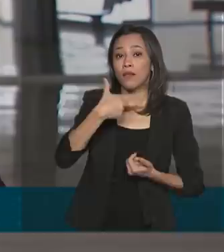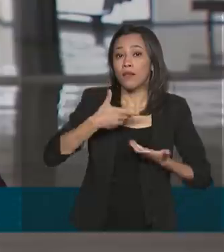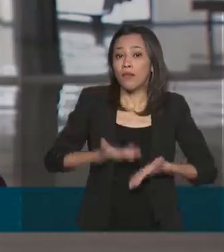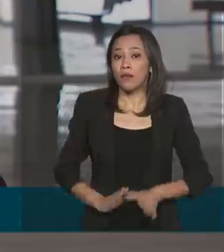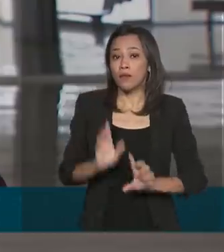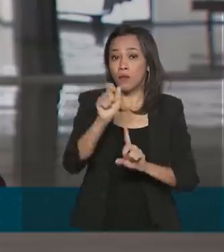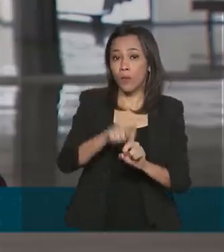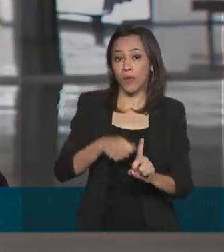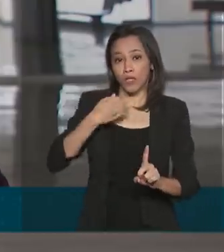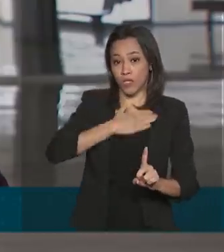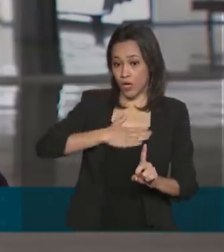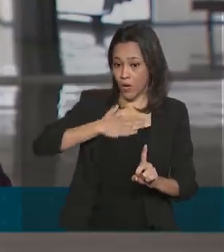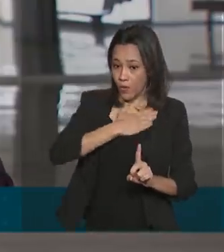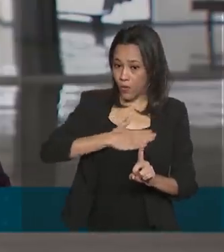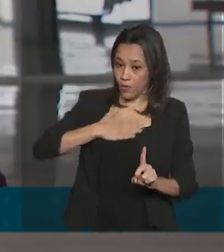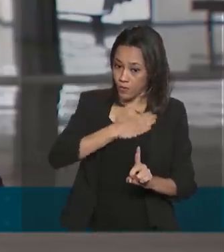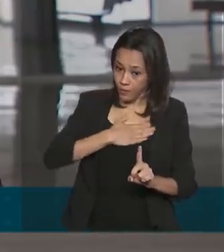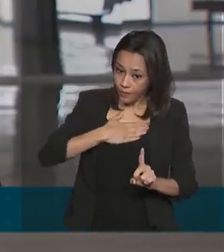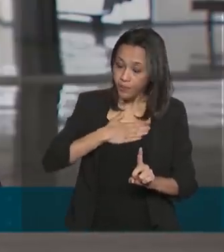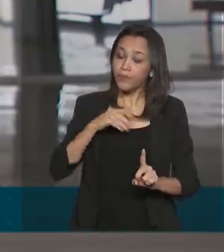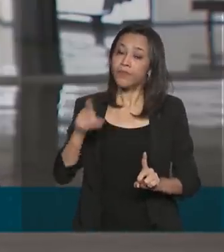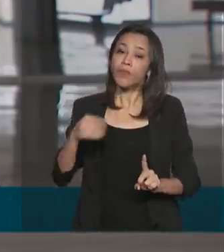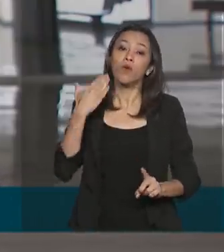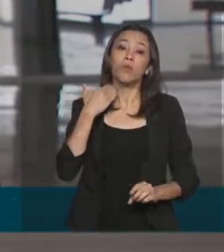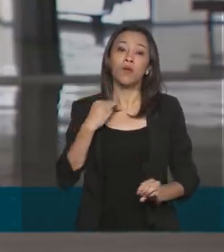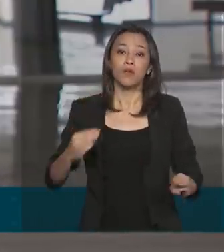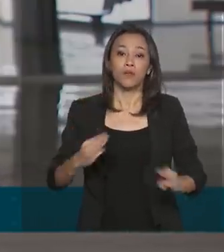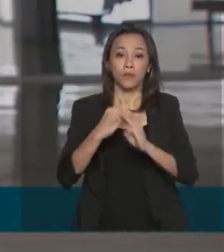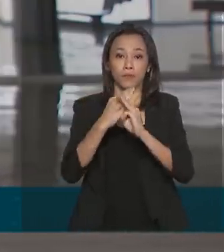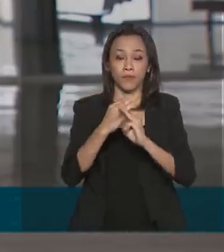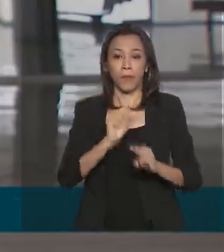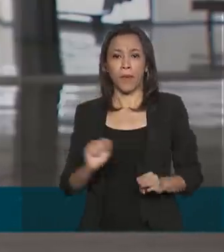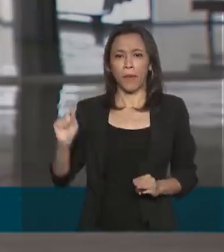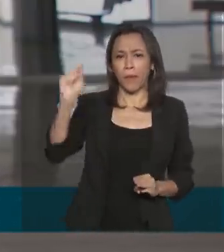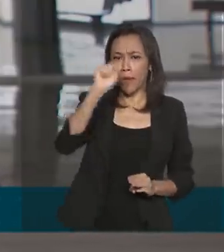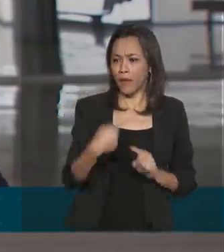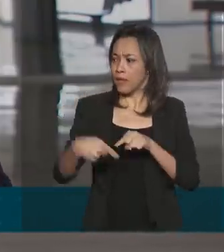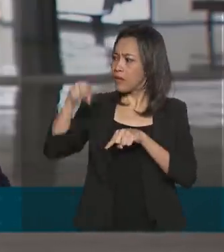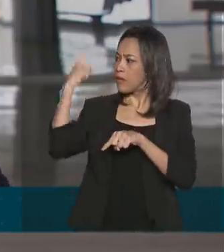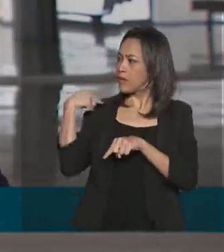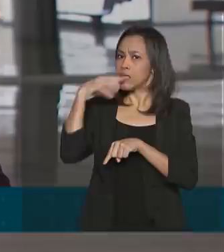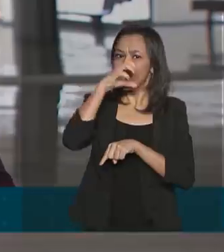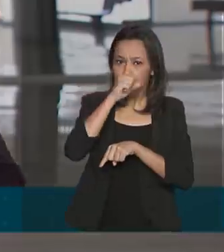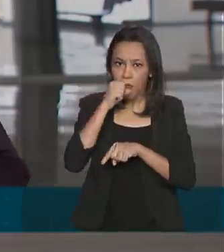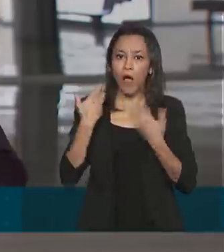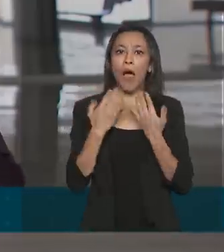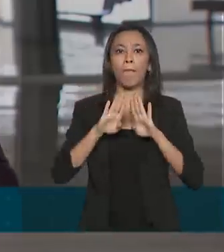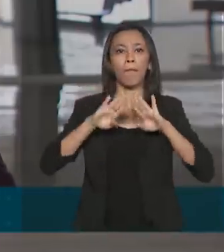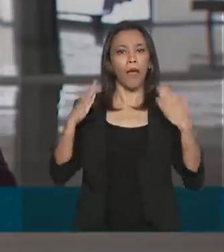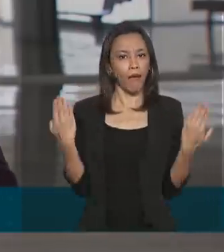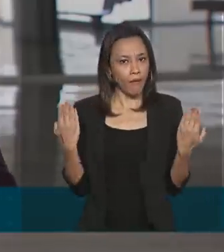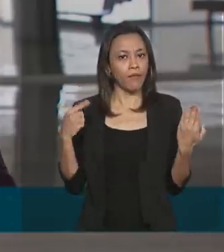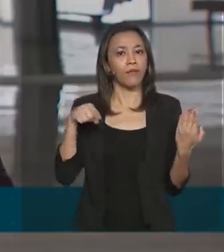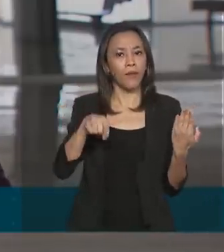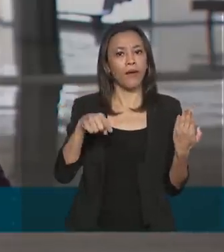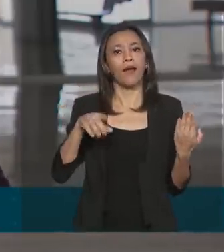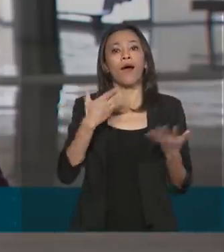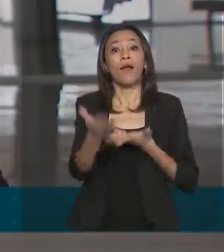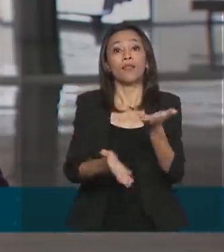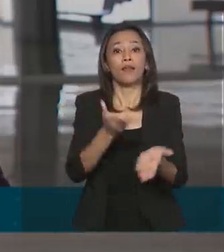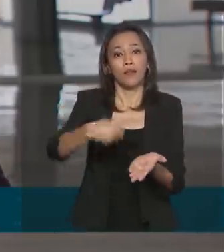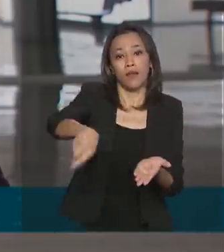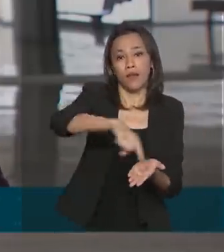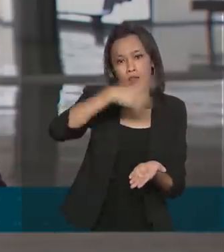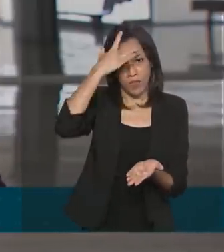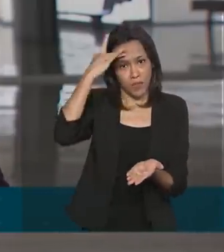mês de agosto. Olha, e as agências da Caixa Econômica Federal funcionaram no último sábado para atender esses novos beneficiários